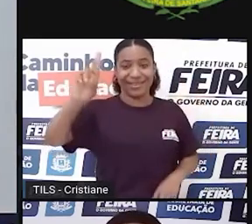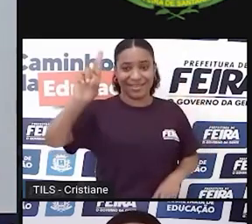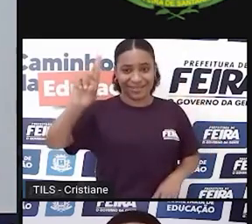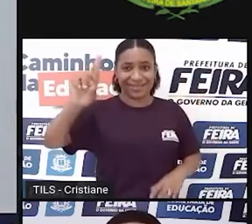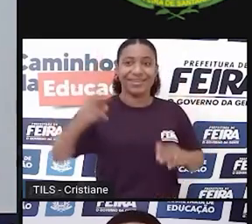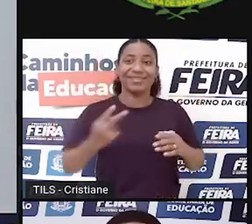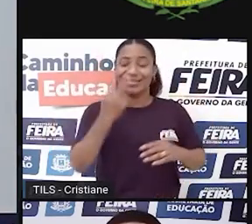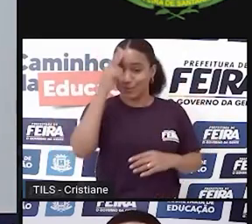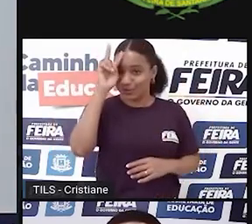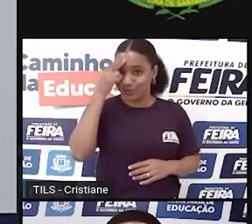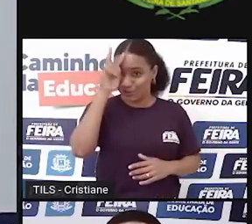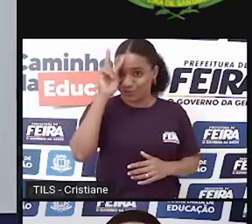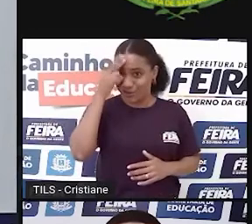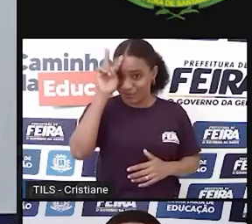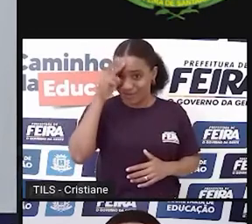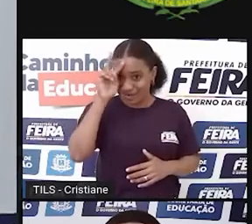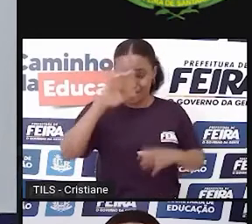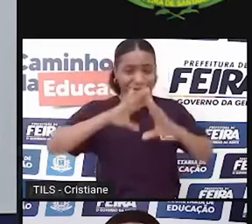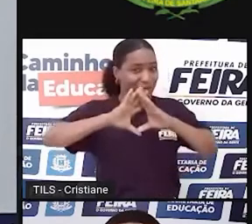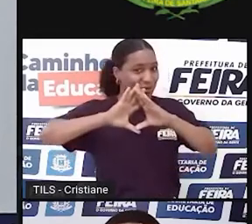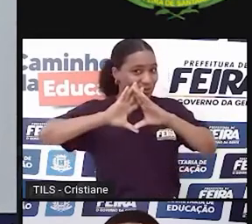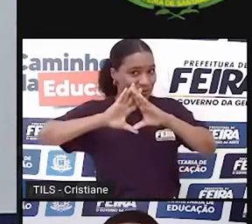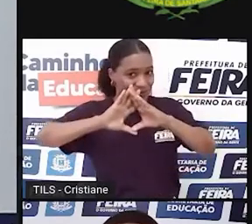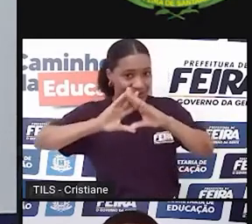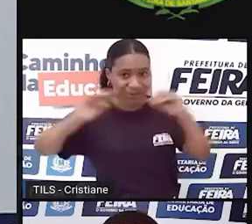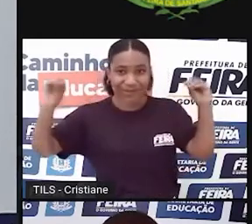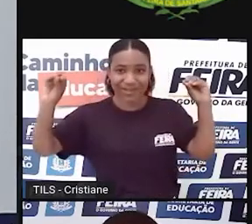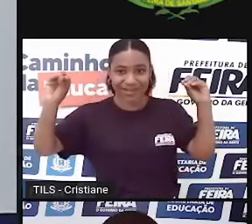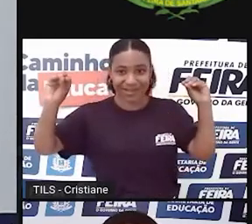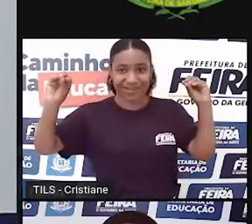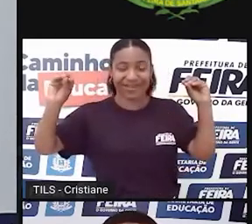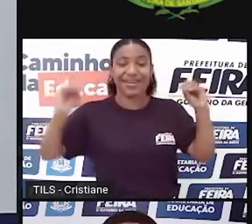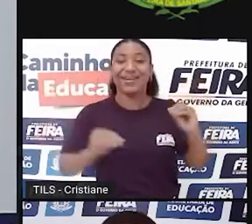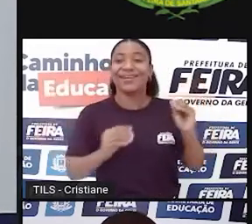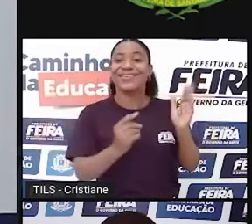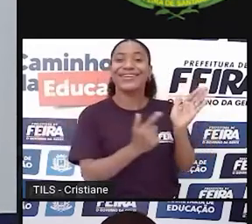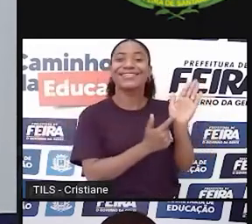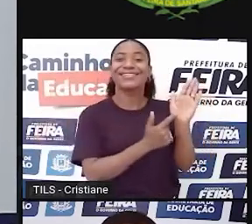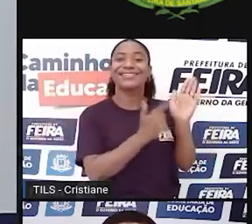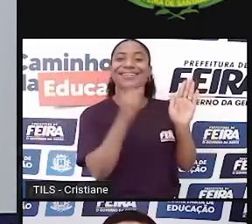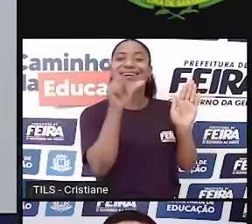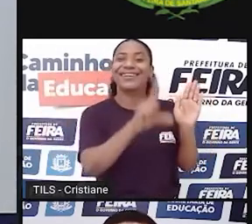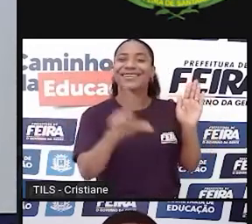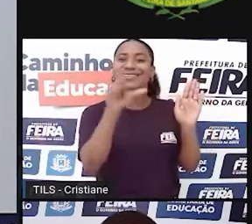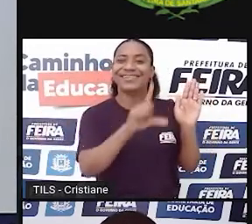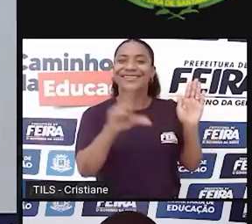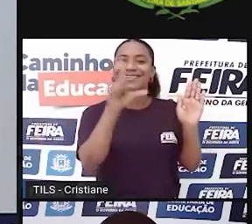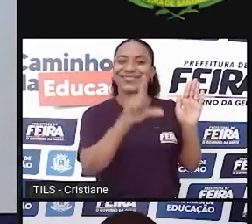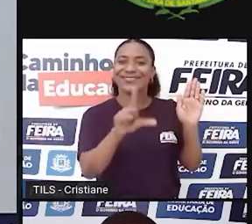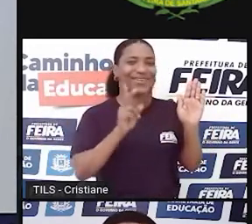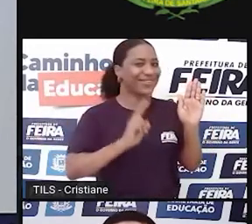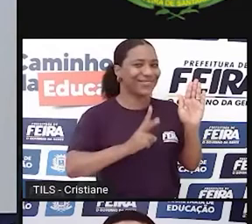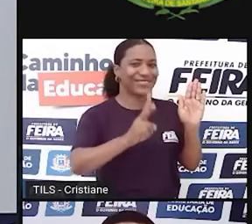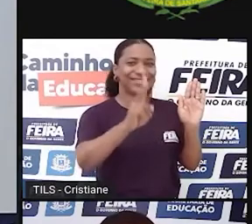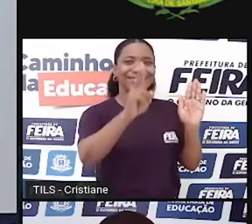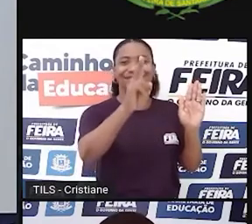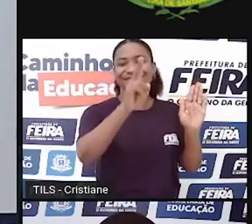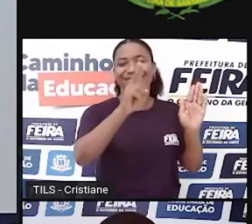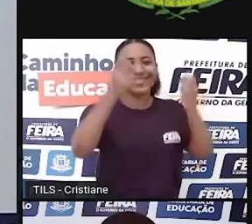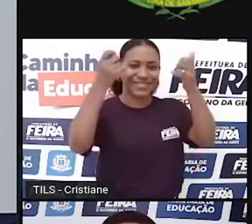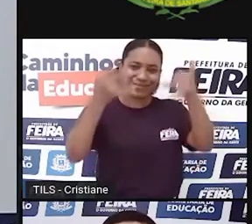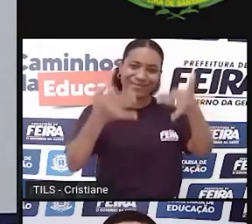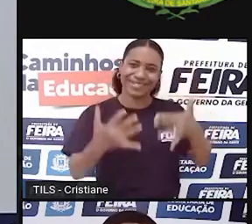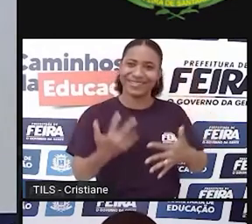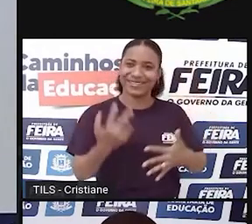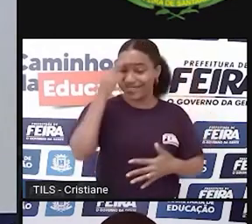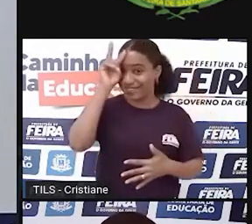mundo e nós tivermos a literatura, ela ainda contará a história da humanidade. Por quê? Não dá